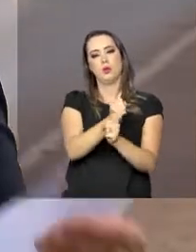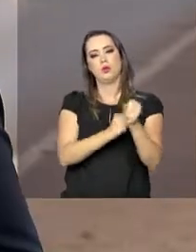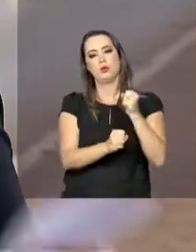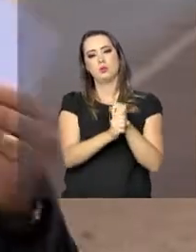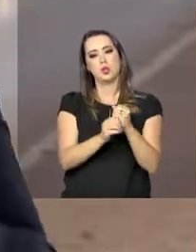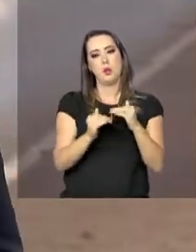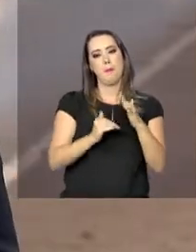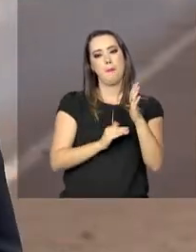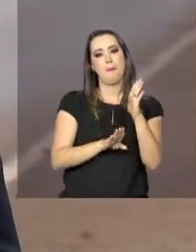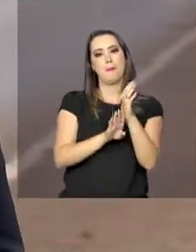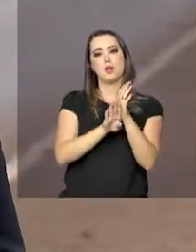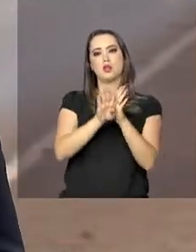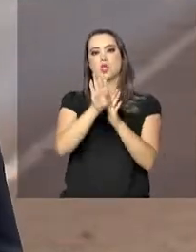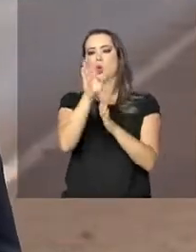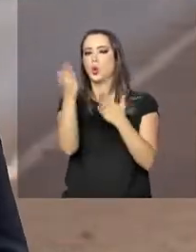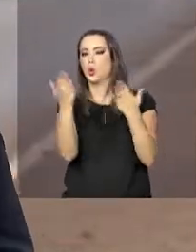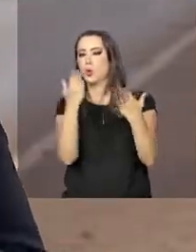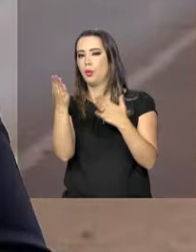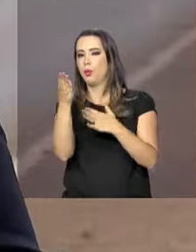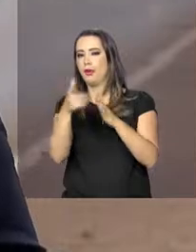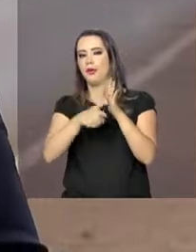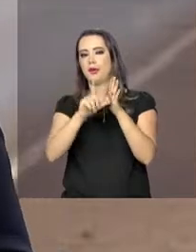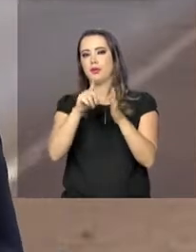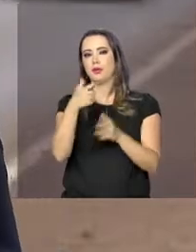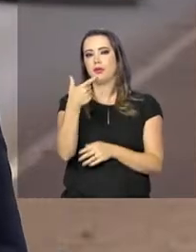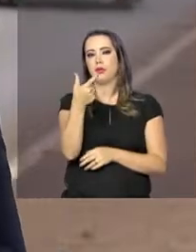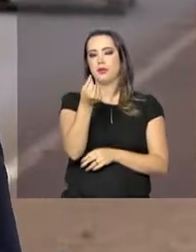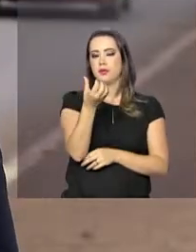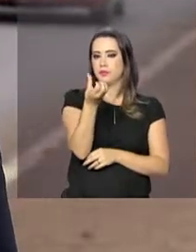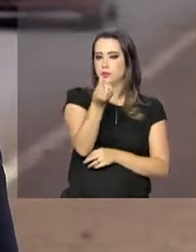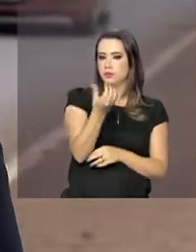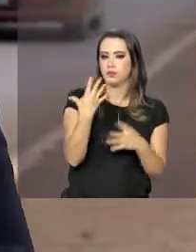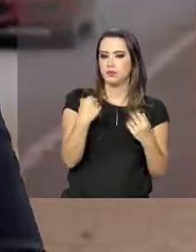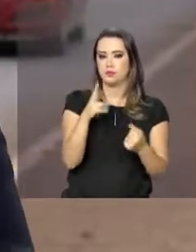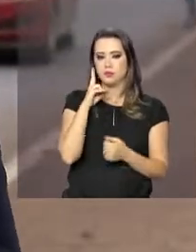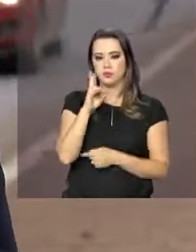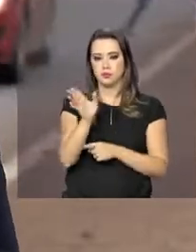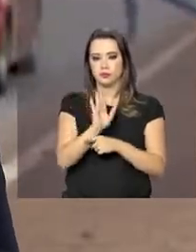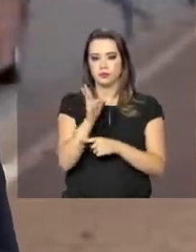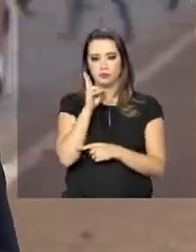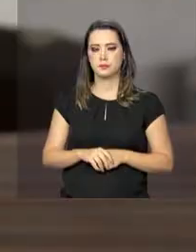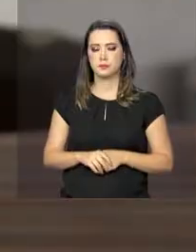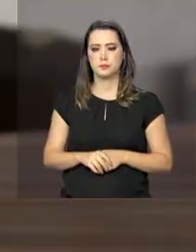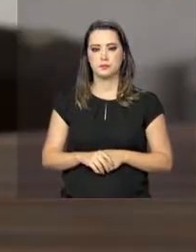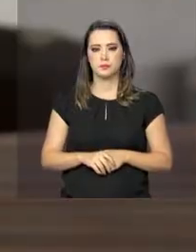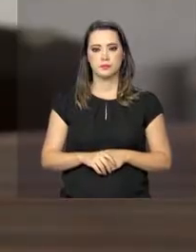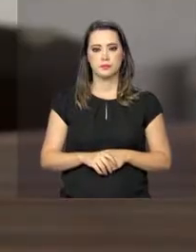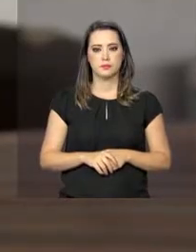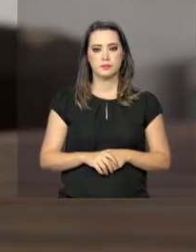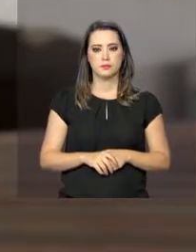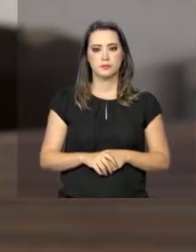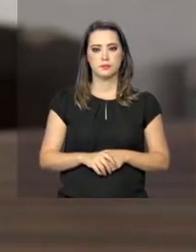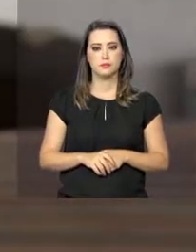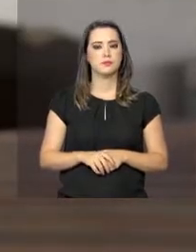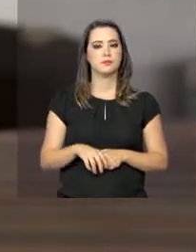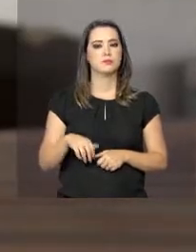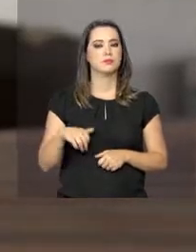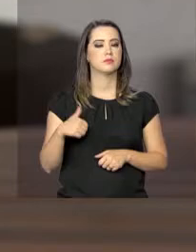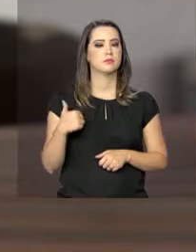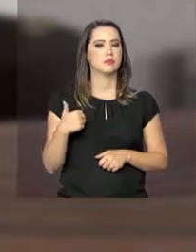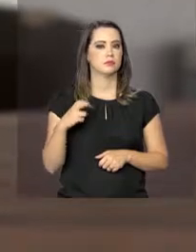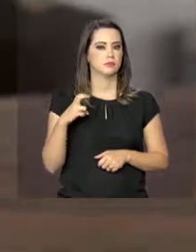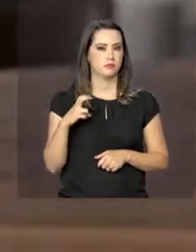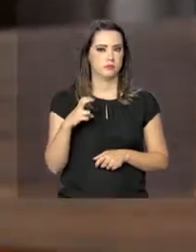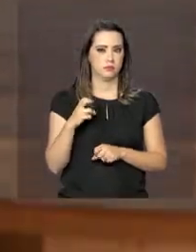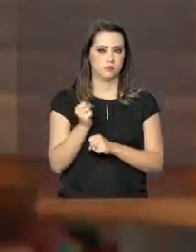foi maior em relação ao ano anterior, o ano de 2016. Vamos ver na reportagem. Há 15 anos, essa